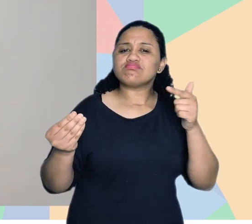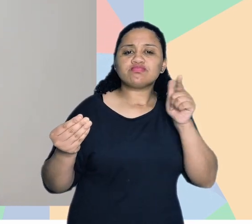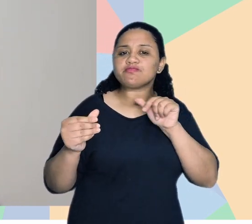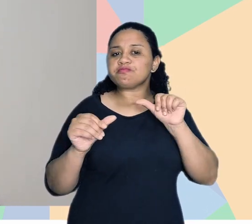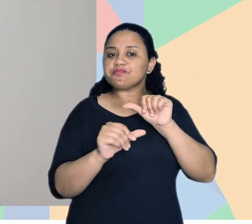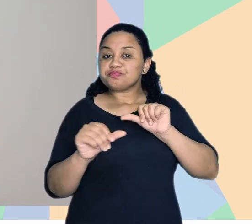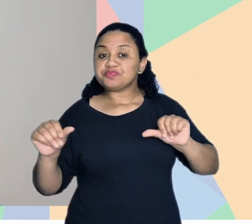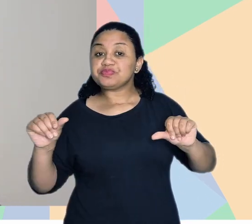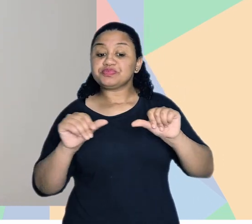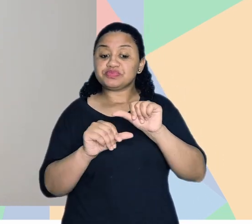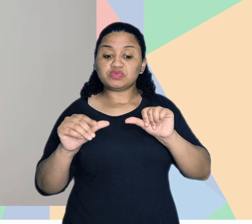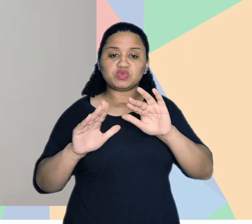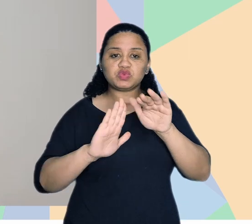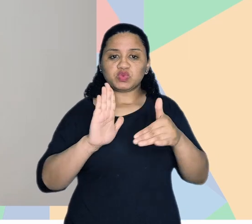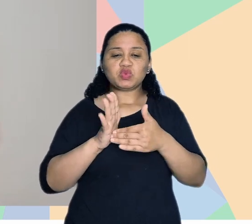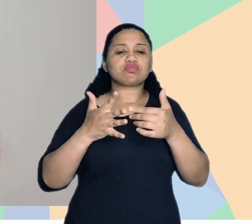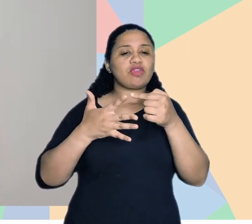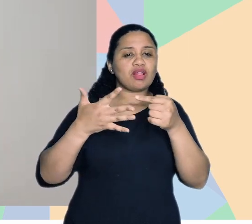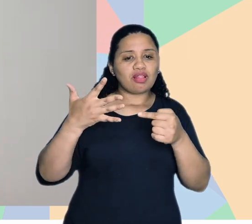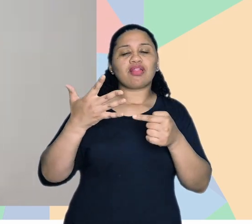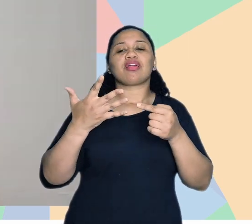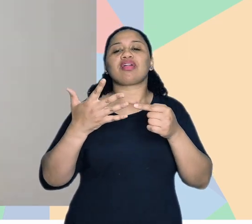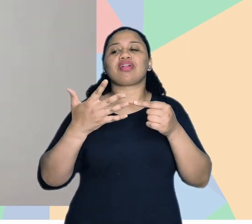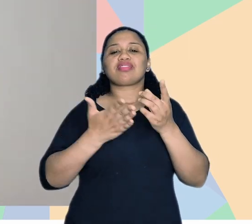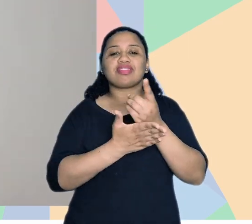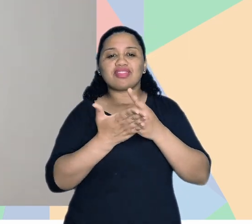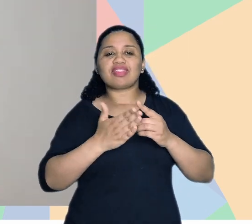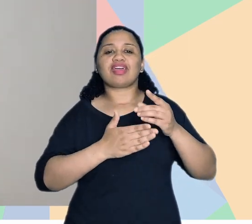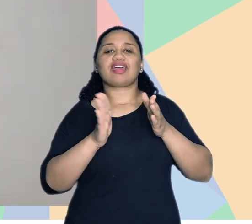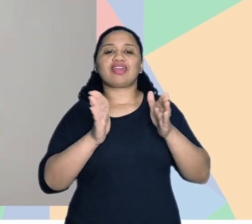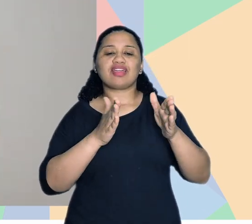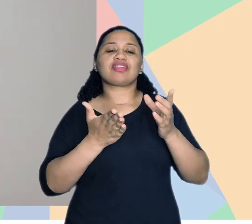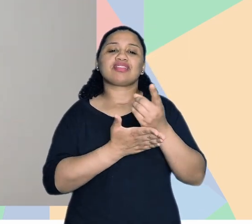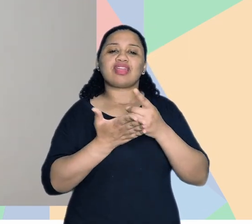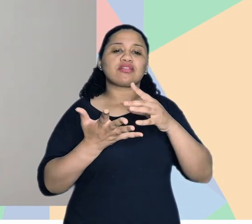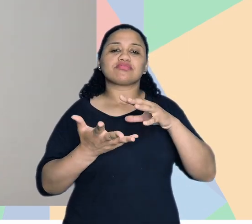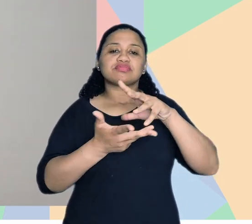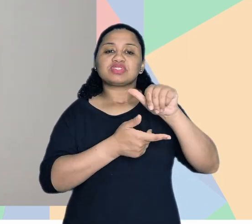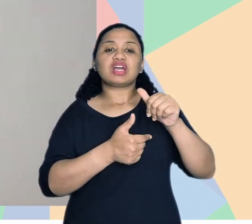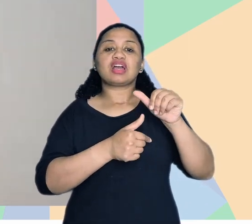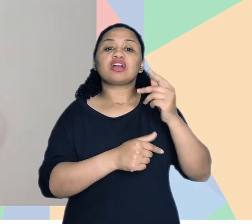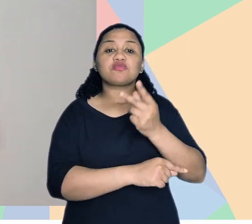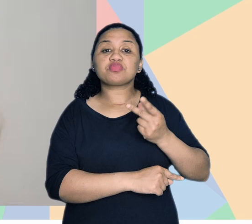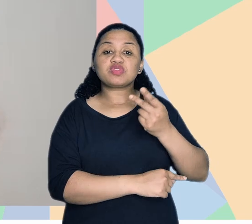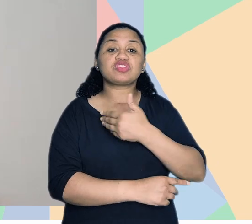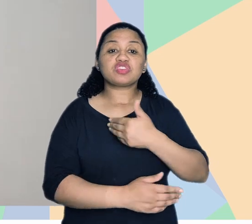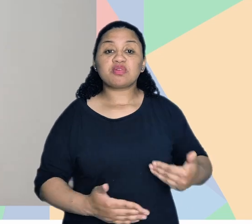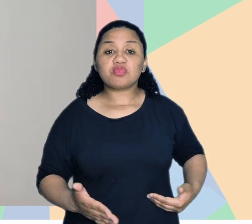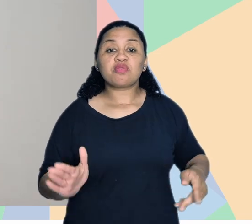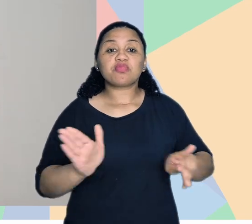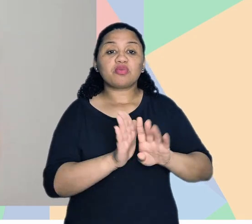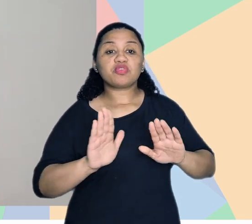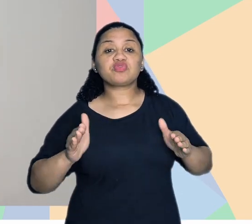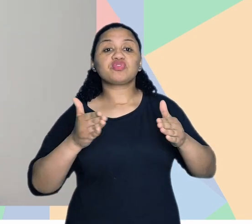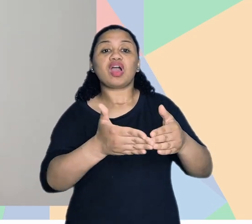como que a gente consegue transformar tudo isso de design acessível, design universal em políticas